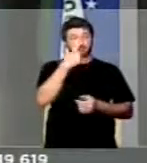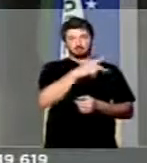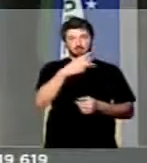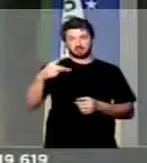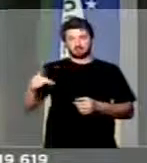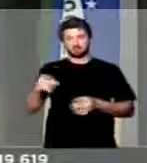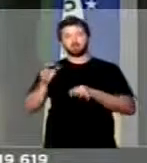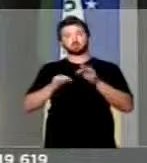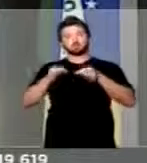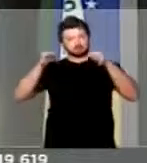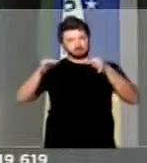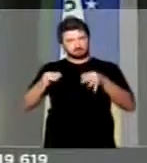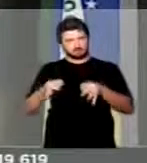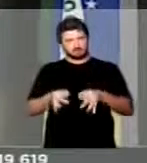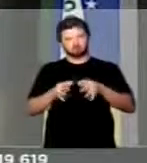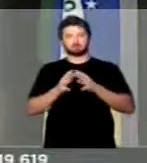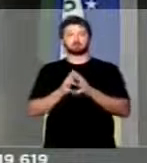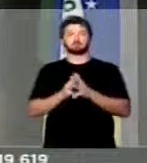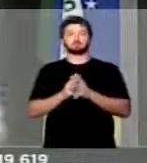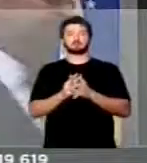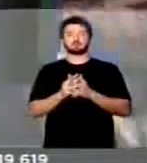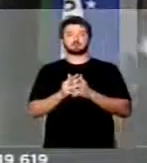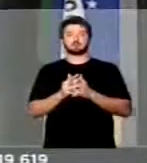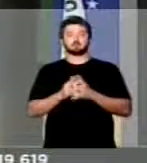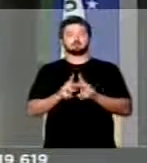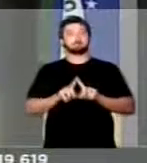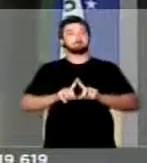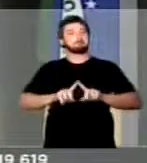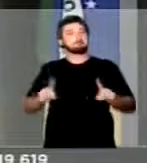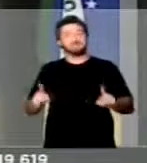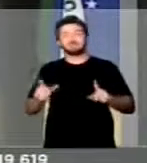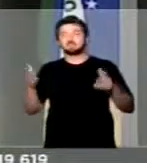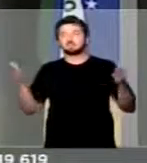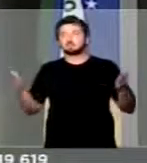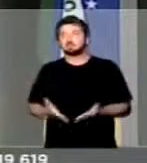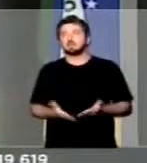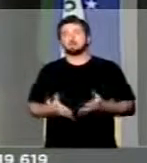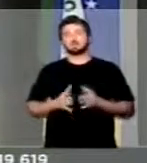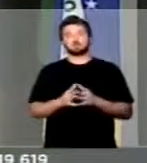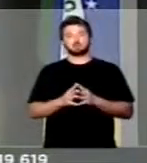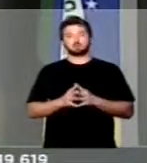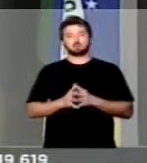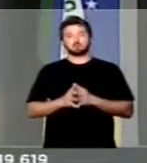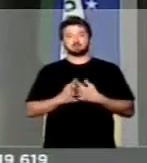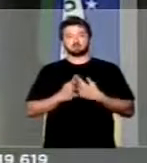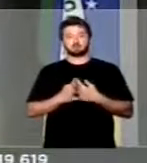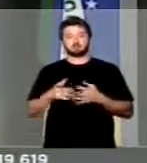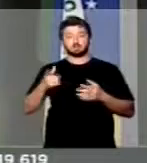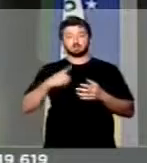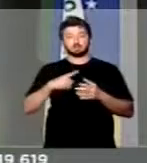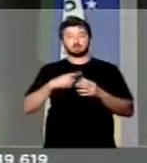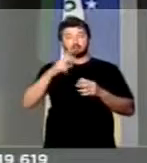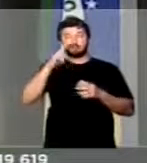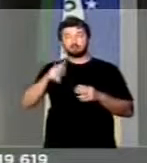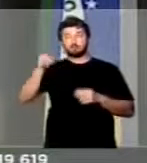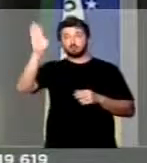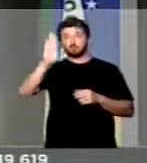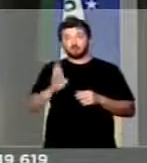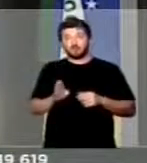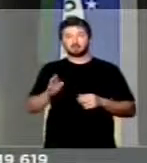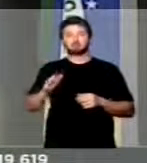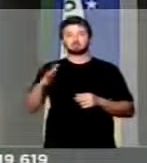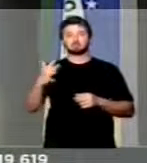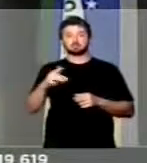justiças corretas, mas que nesse momento, onde nós temos uma projeção de